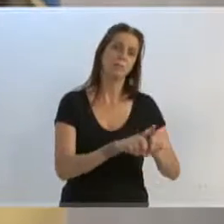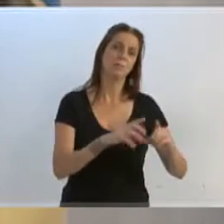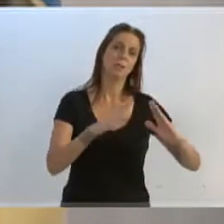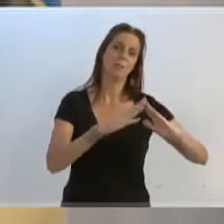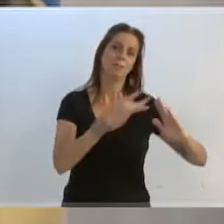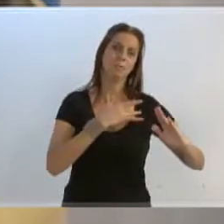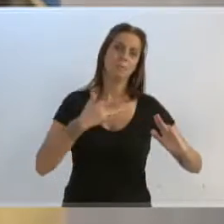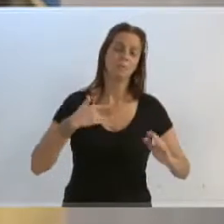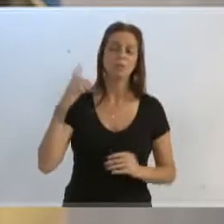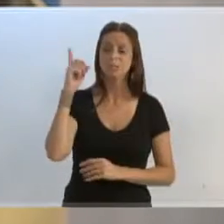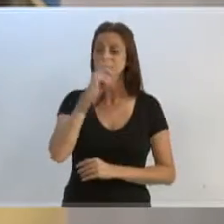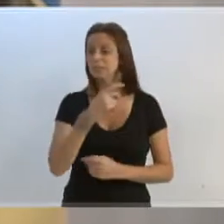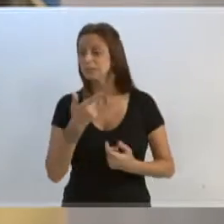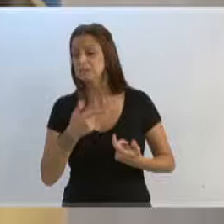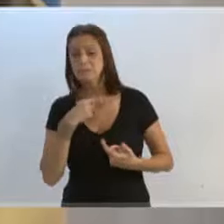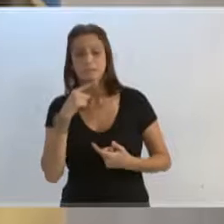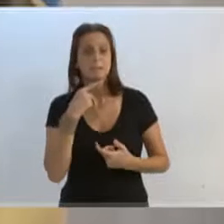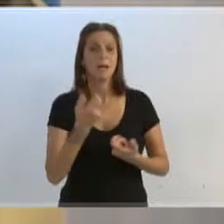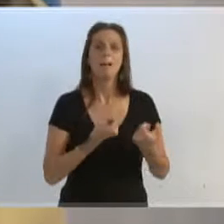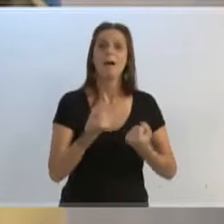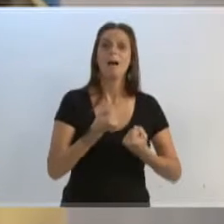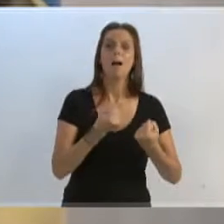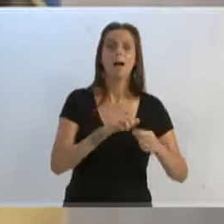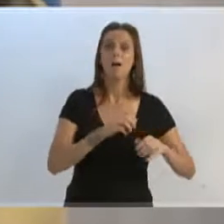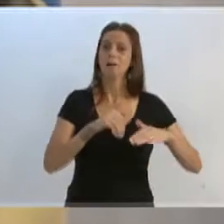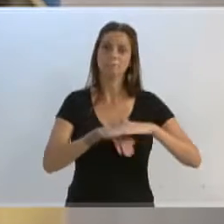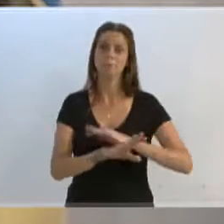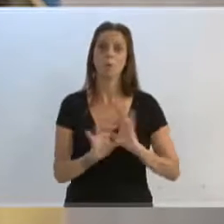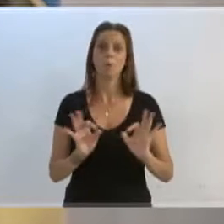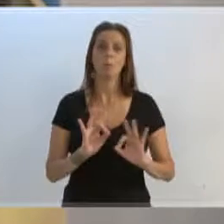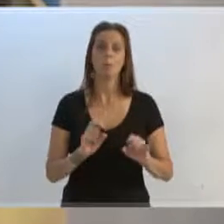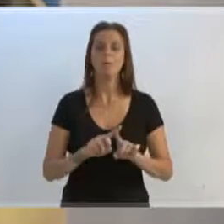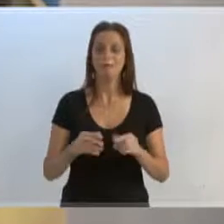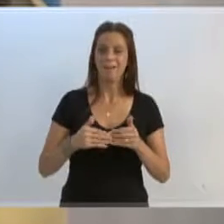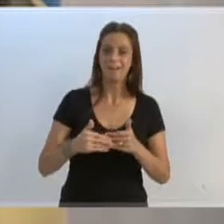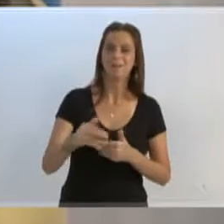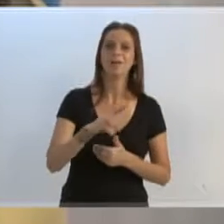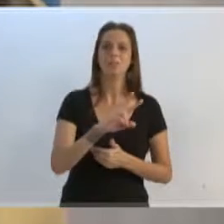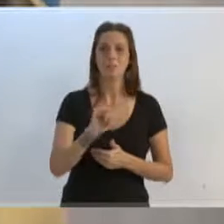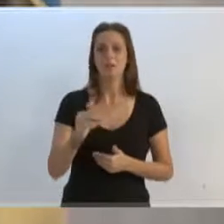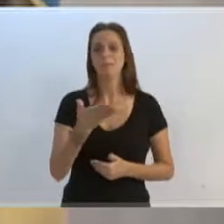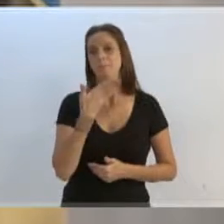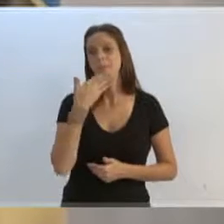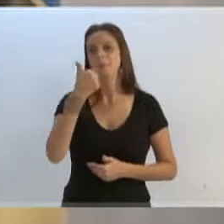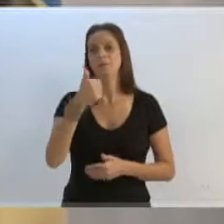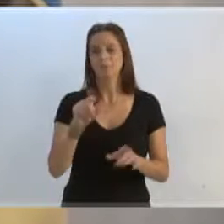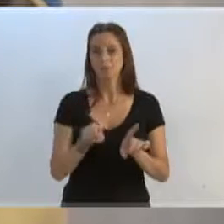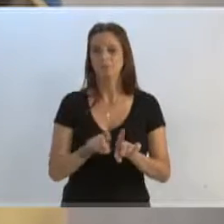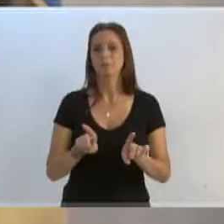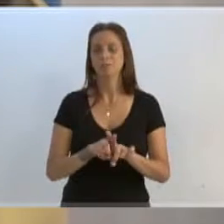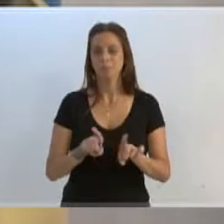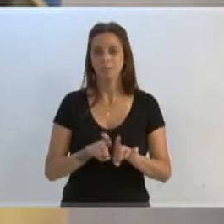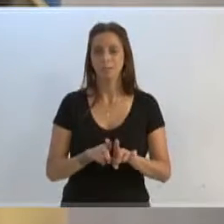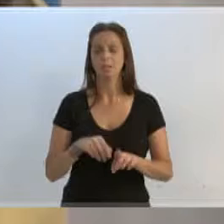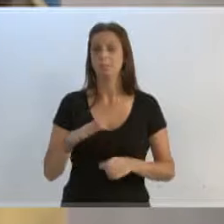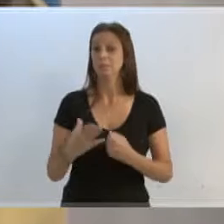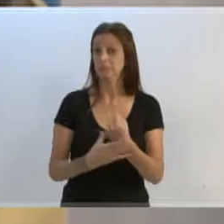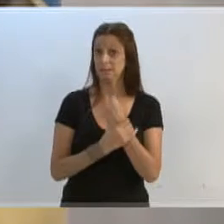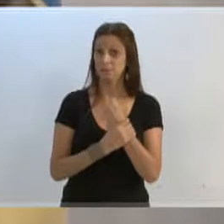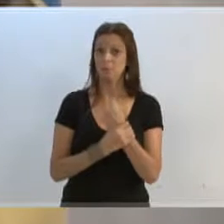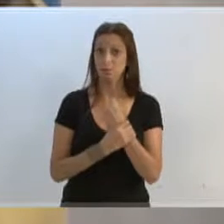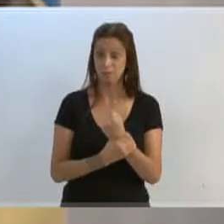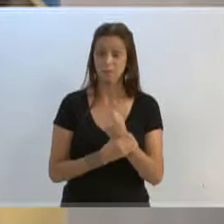difícil não ter onde estacionar. Agora, com essa abertura que vai acontecer, vai dar um pouco mais de segurança,